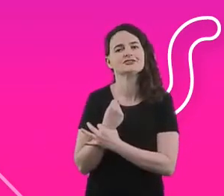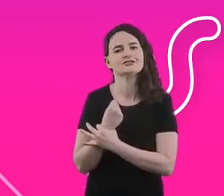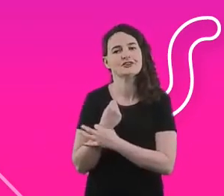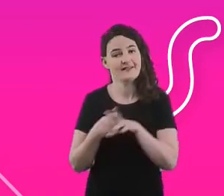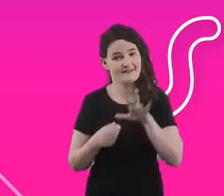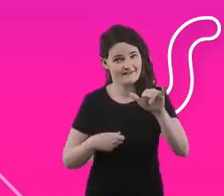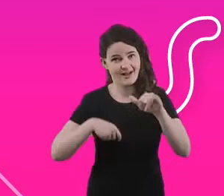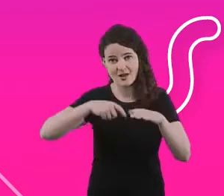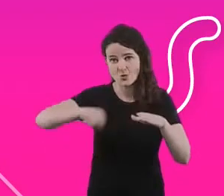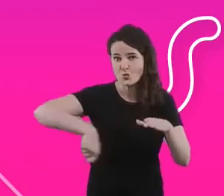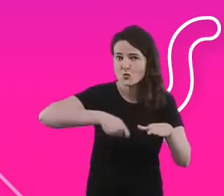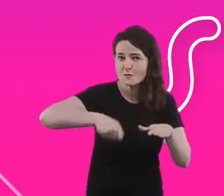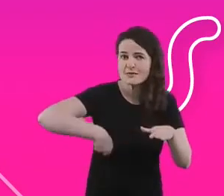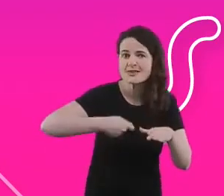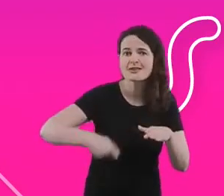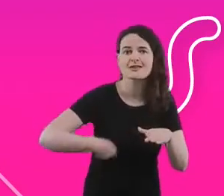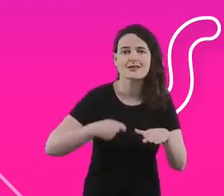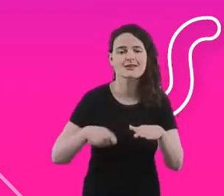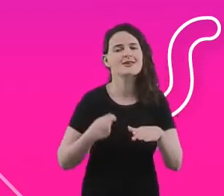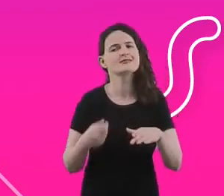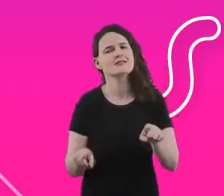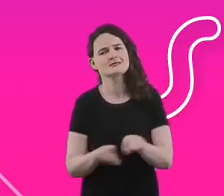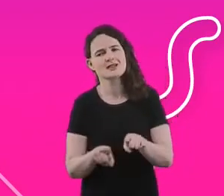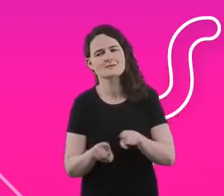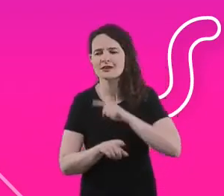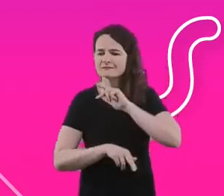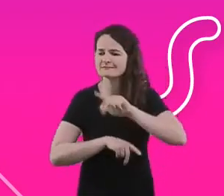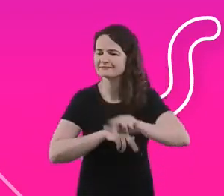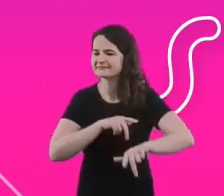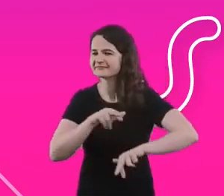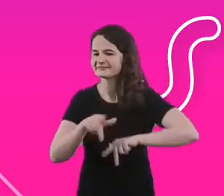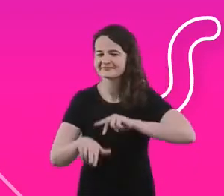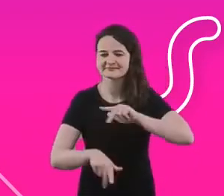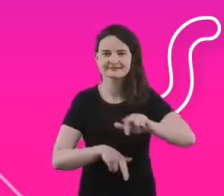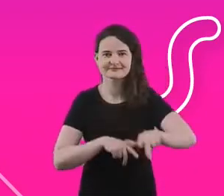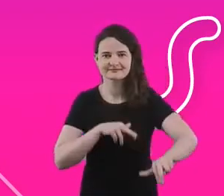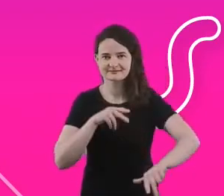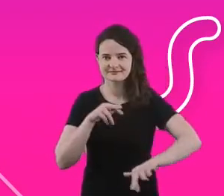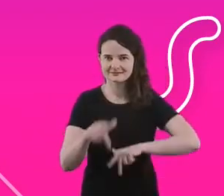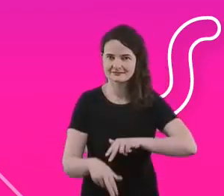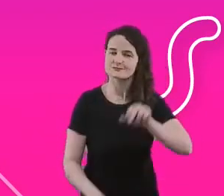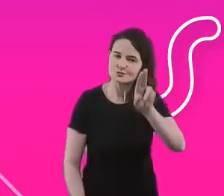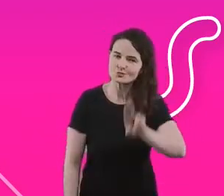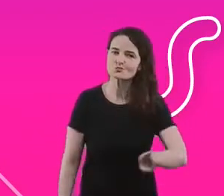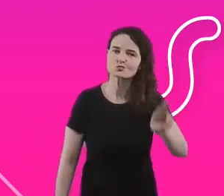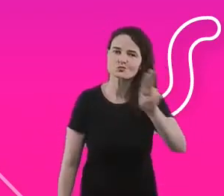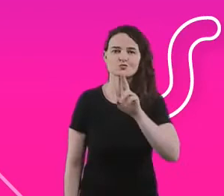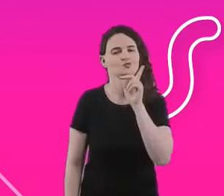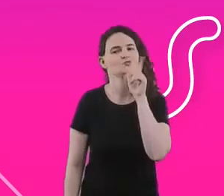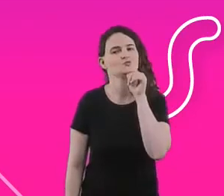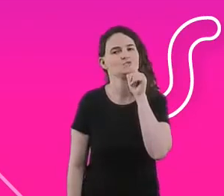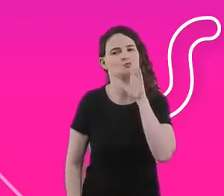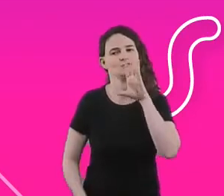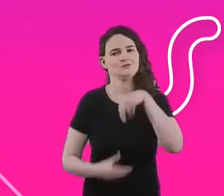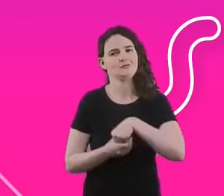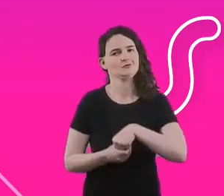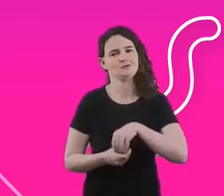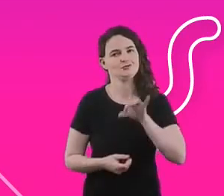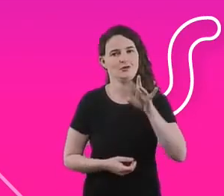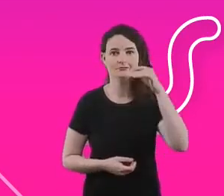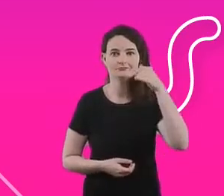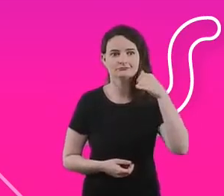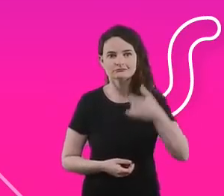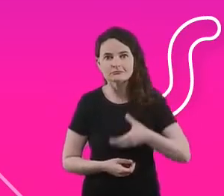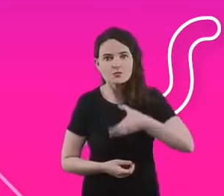para garantir que a gente vai ter, realmente, um uso efetivo dessa água que não seja somente para beber, certo?